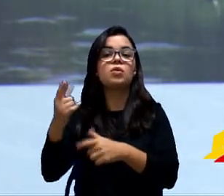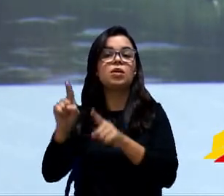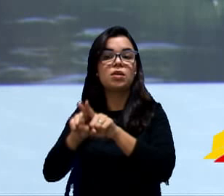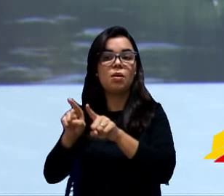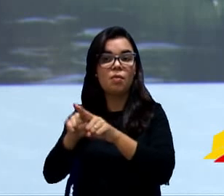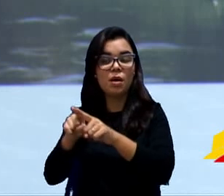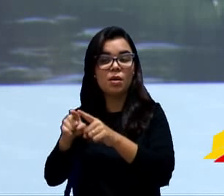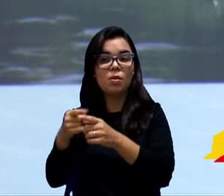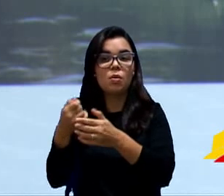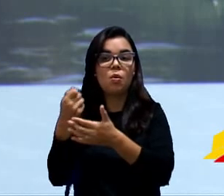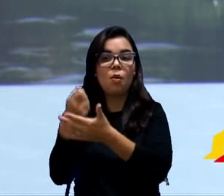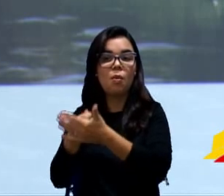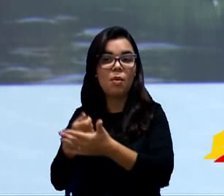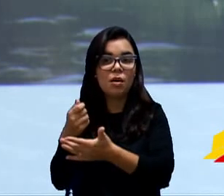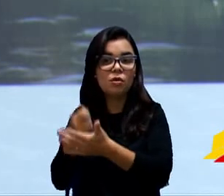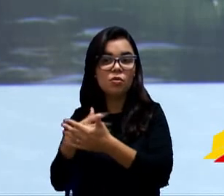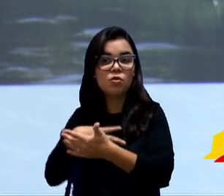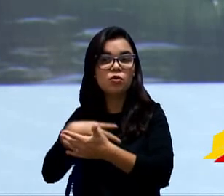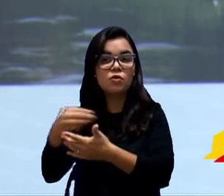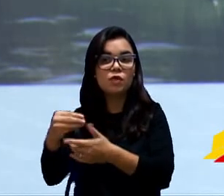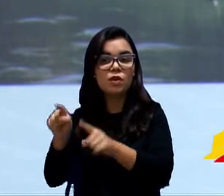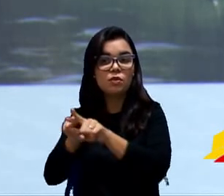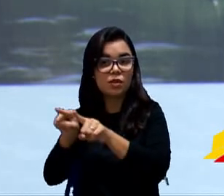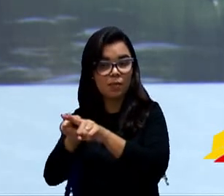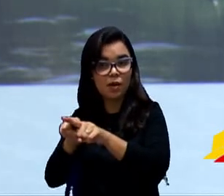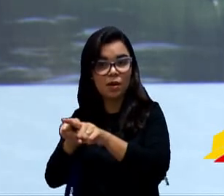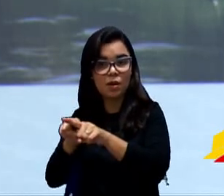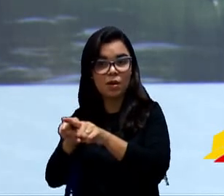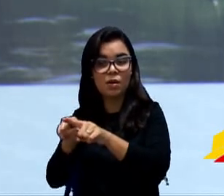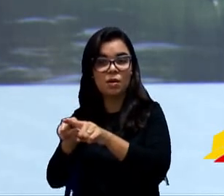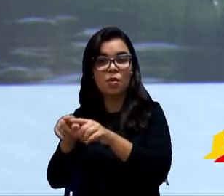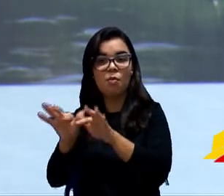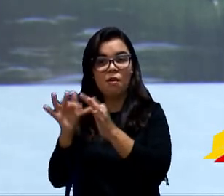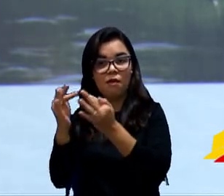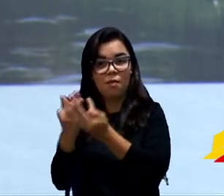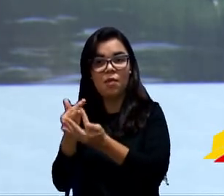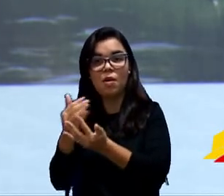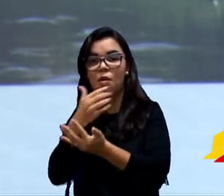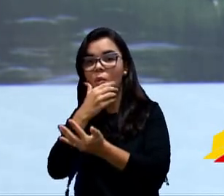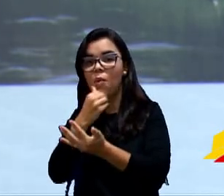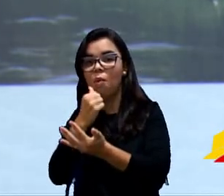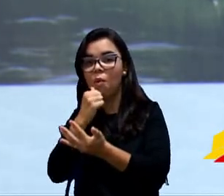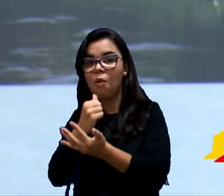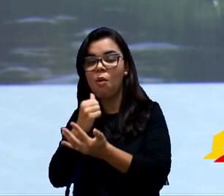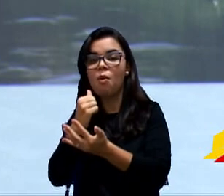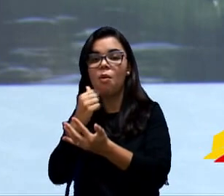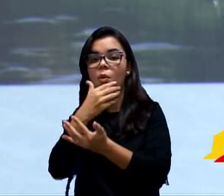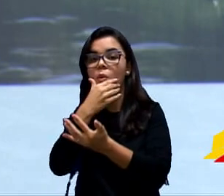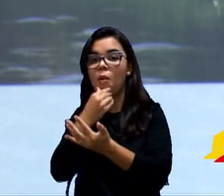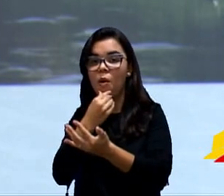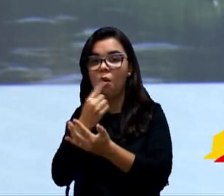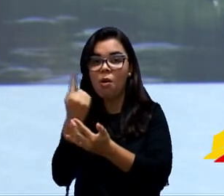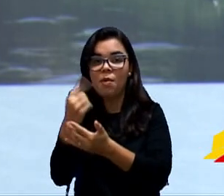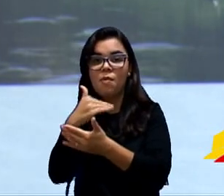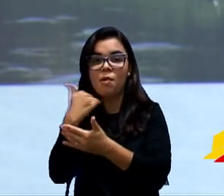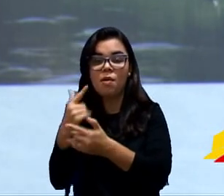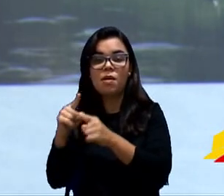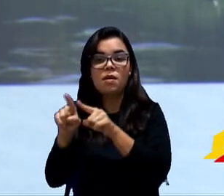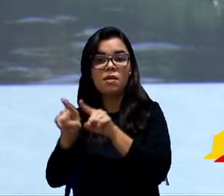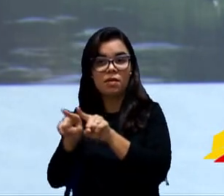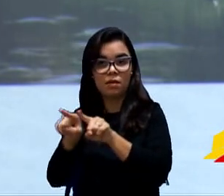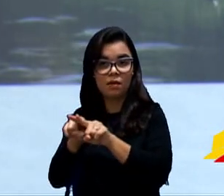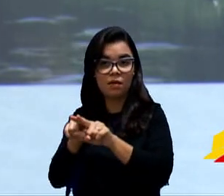também, cobrando deles também os 6%. Então, ficou inviável que, na verdade, eles pudessem